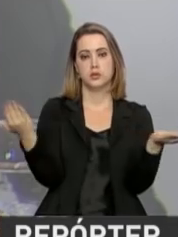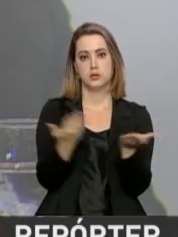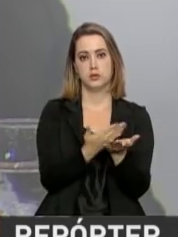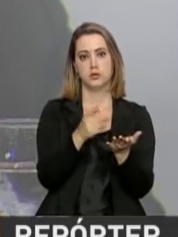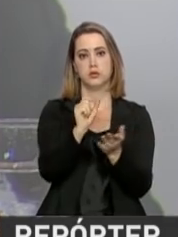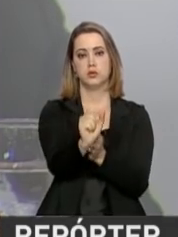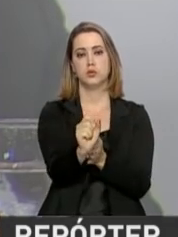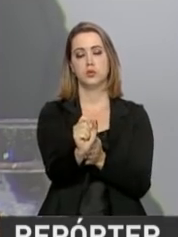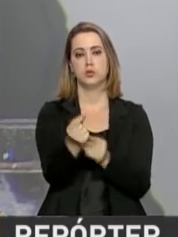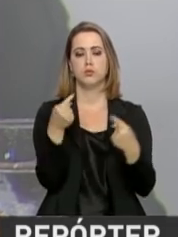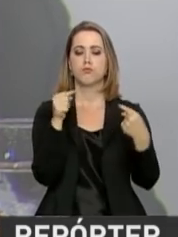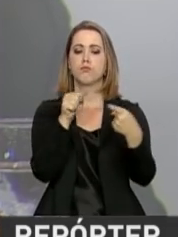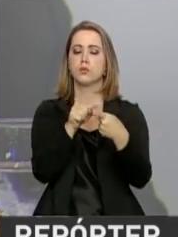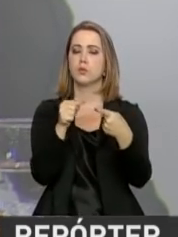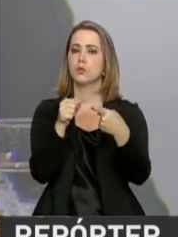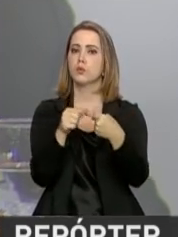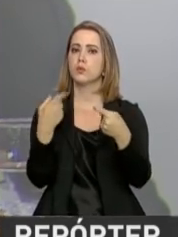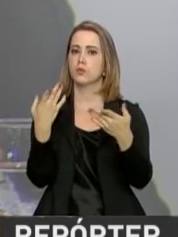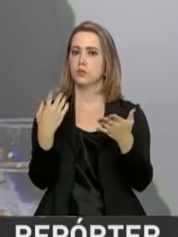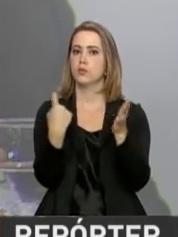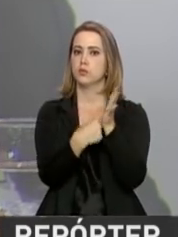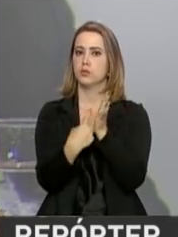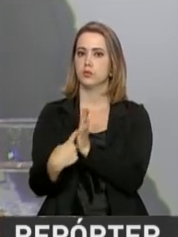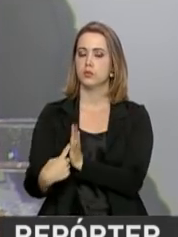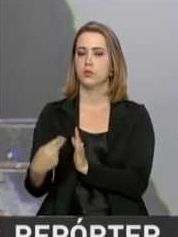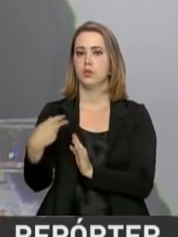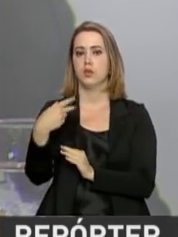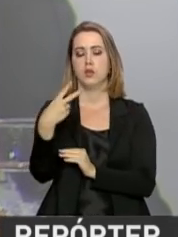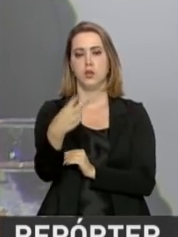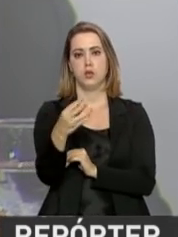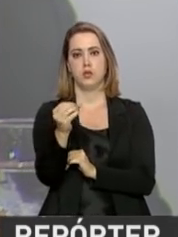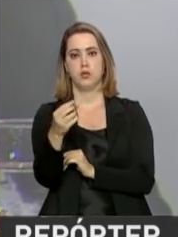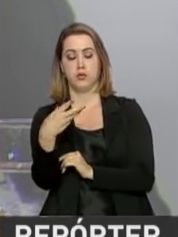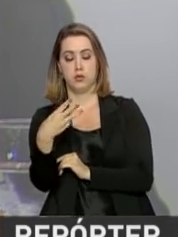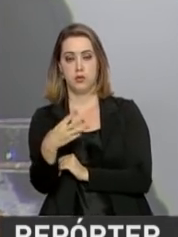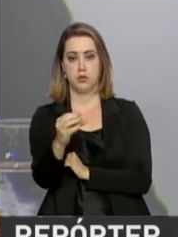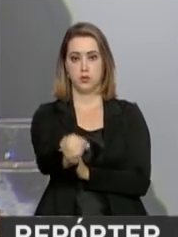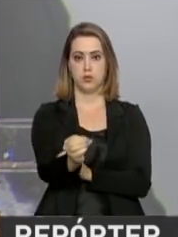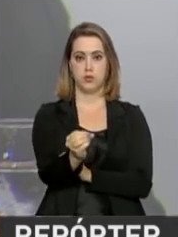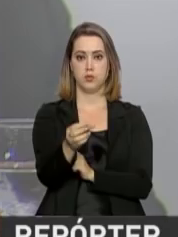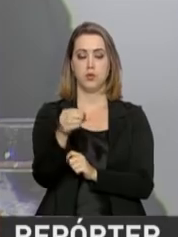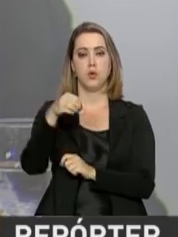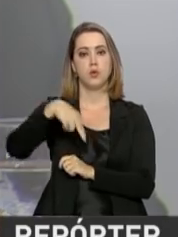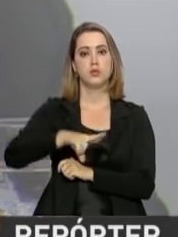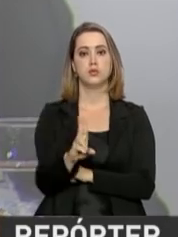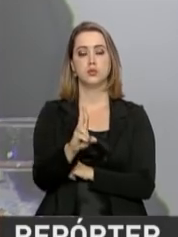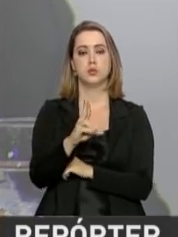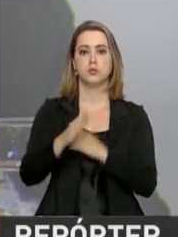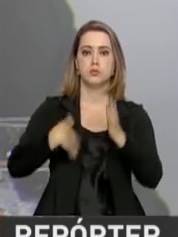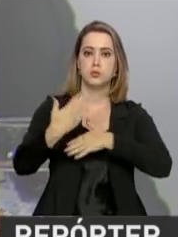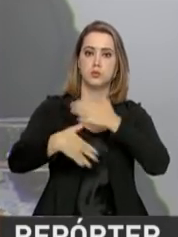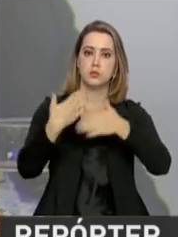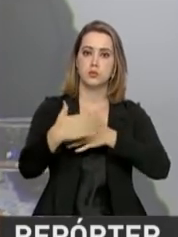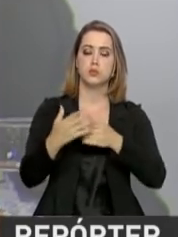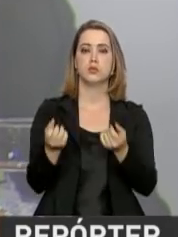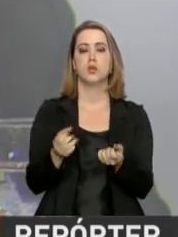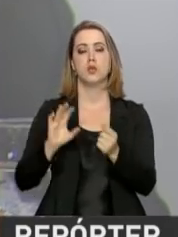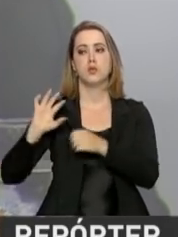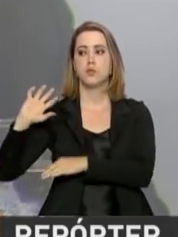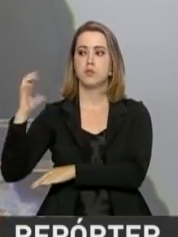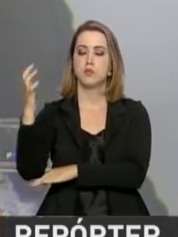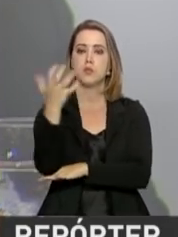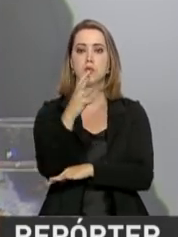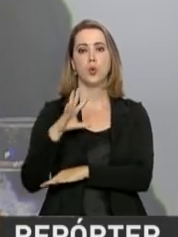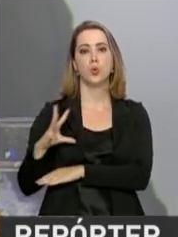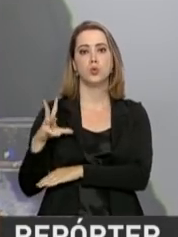de concentrar-se na Agenda 2030 da ONU para o Desenvolvimento Sustentável. O desenvolvimento